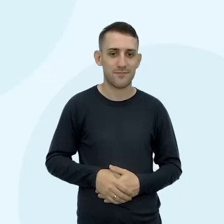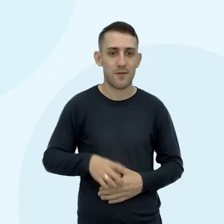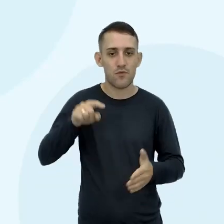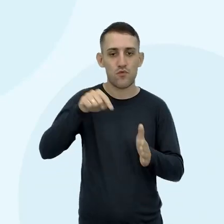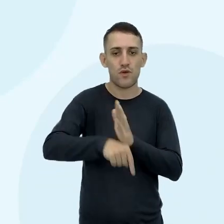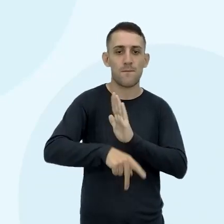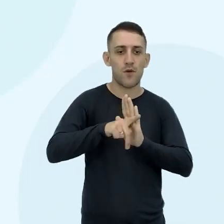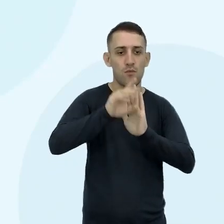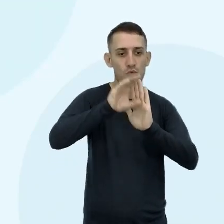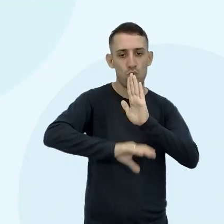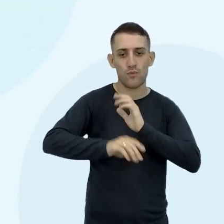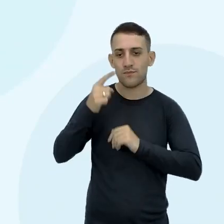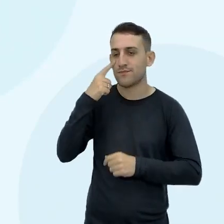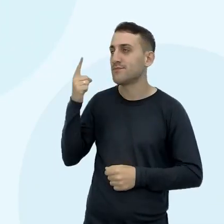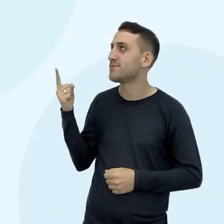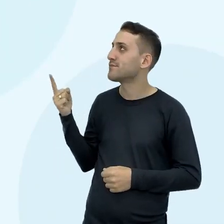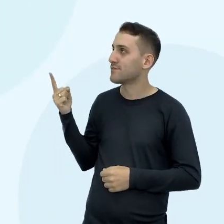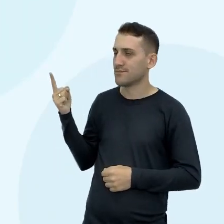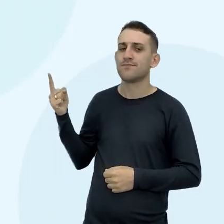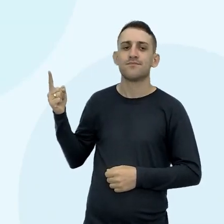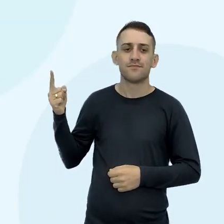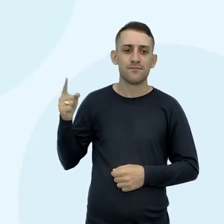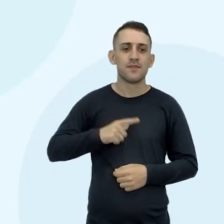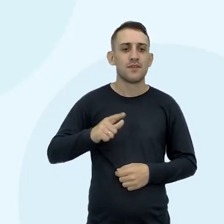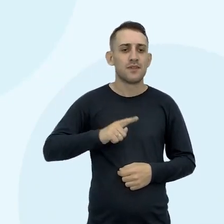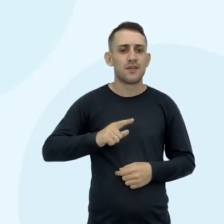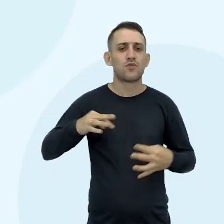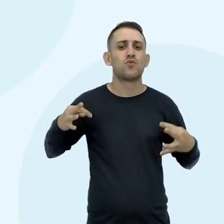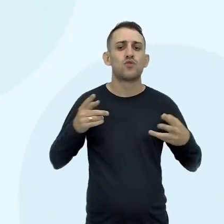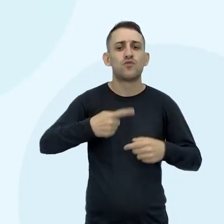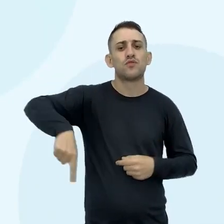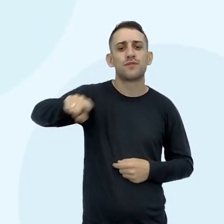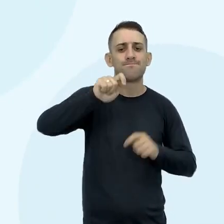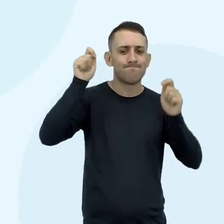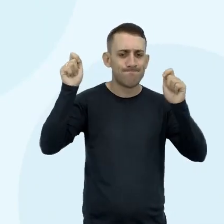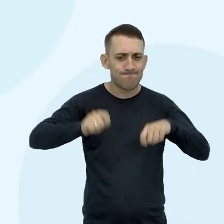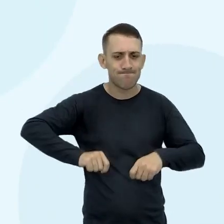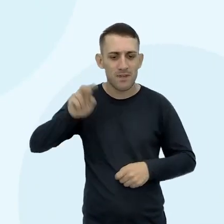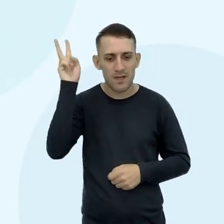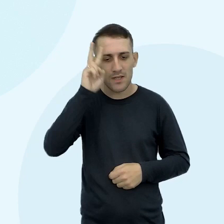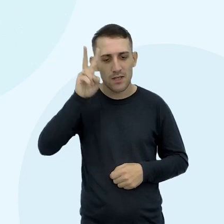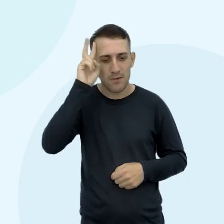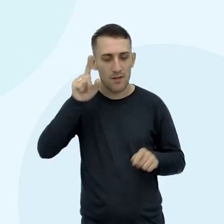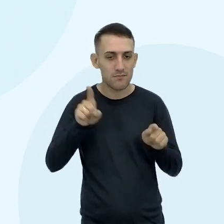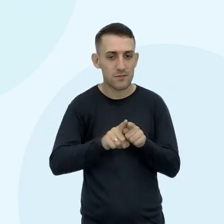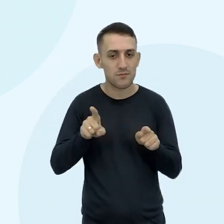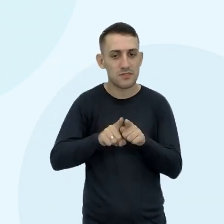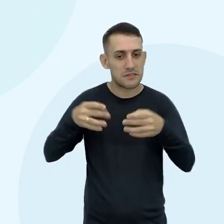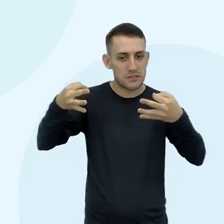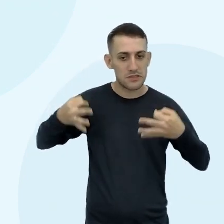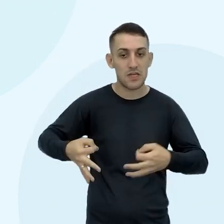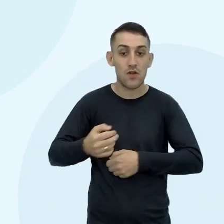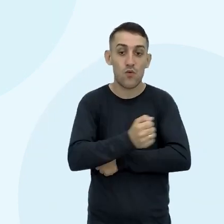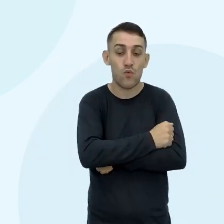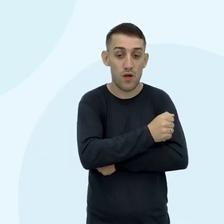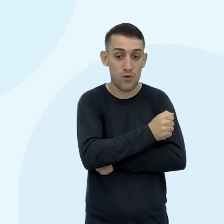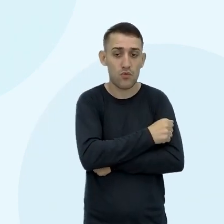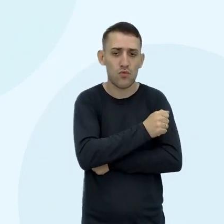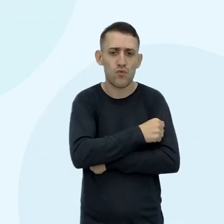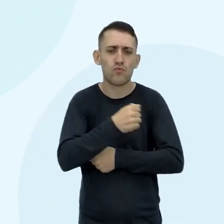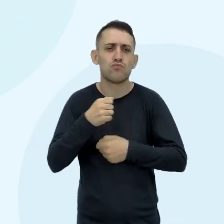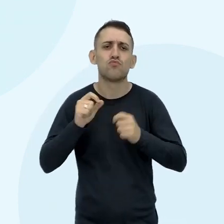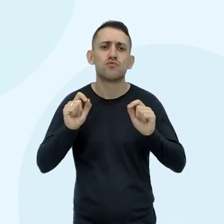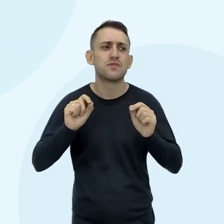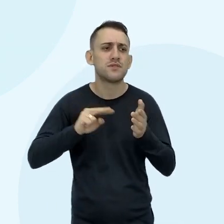Aprofundamento curricular Tá aí a aprofundamento curricular Tá aí a área Tá a unidade Pra vocês Dar uma relembrada Pra relembrar Pro nossos estudantes O